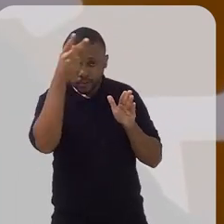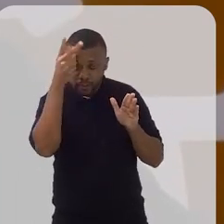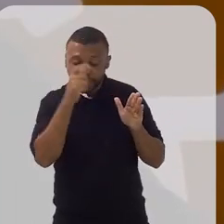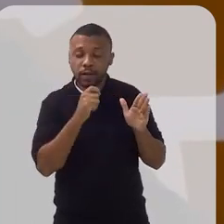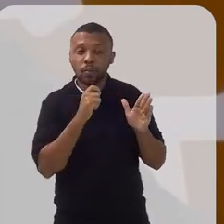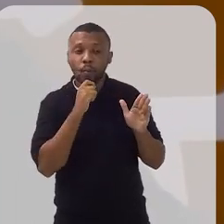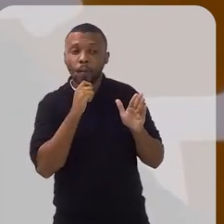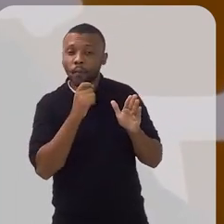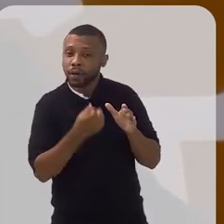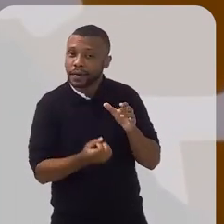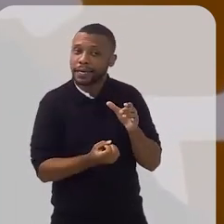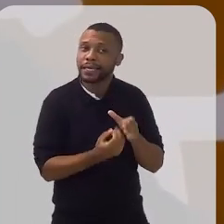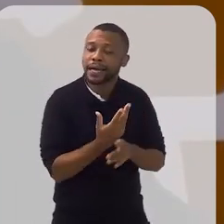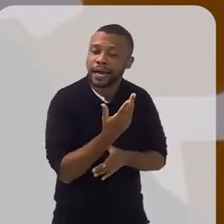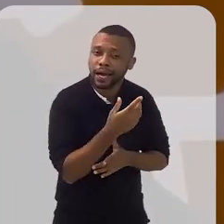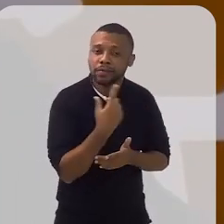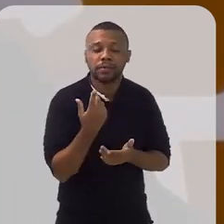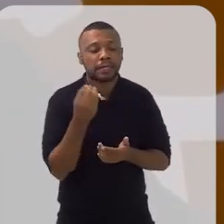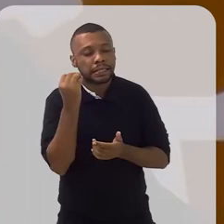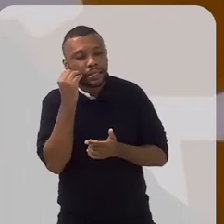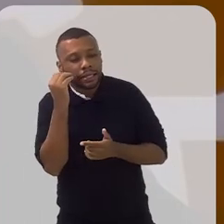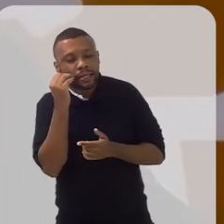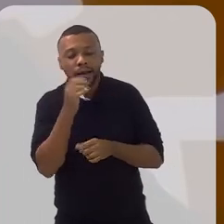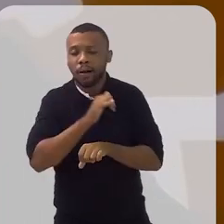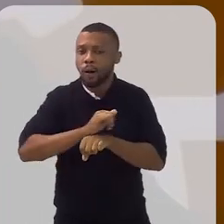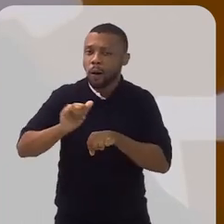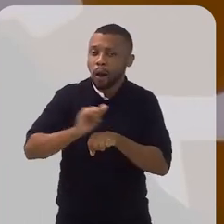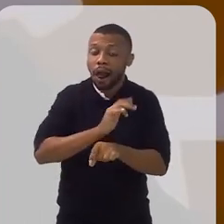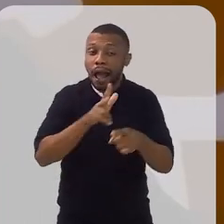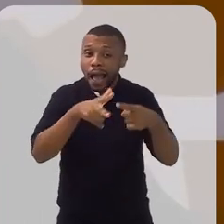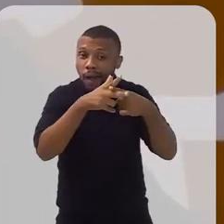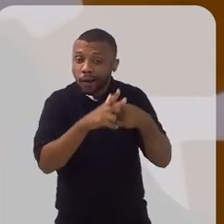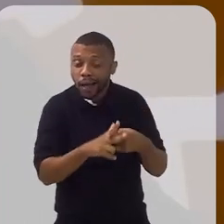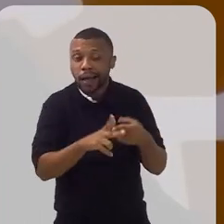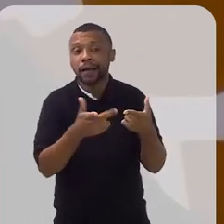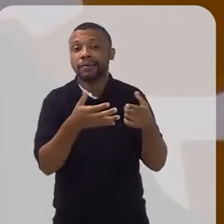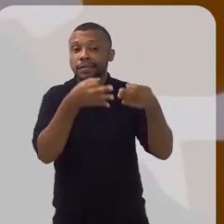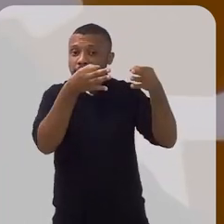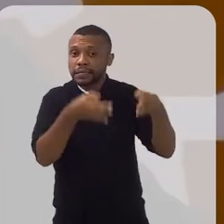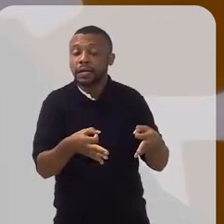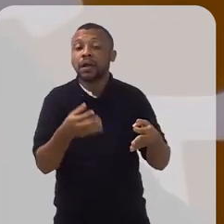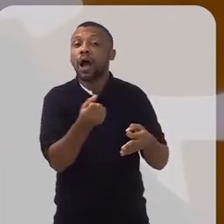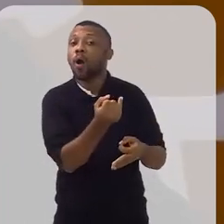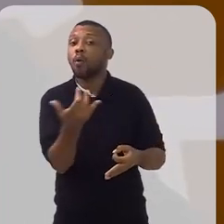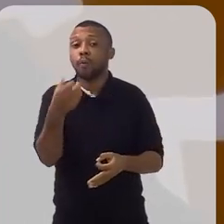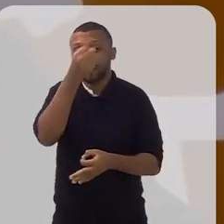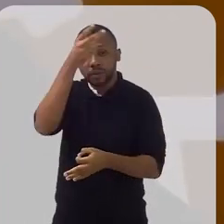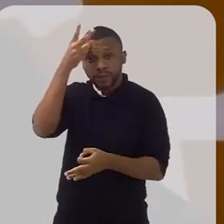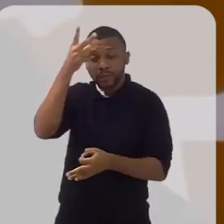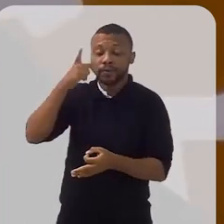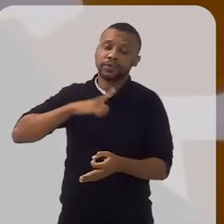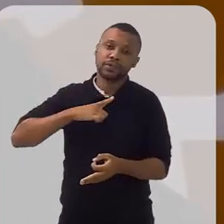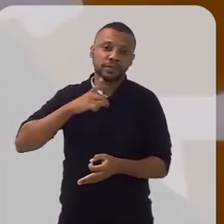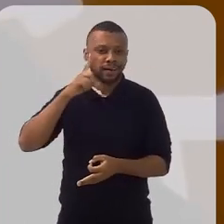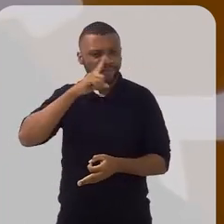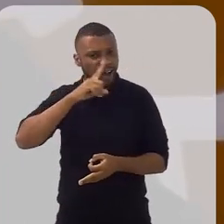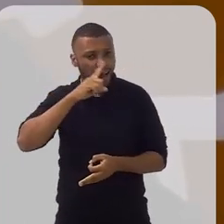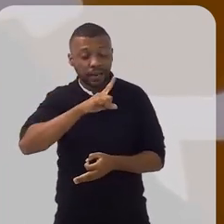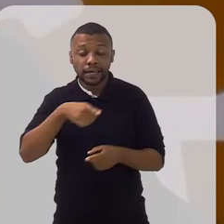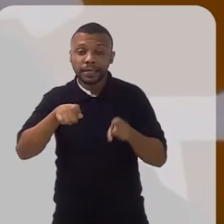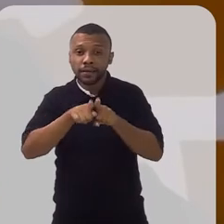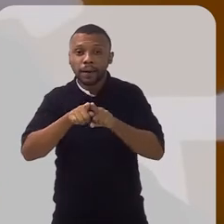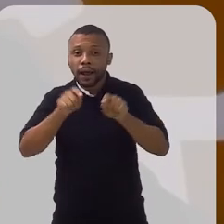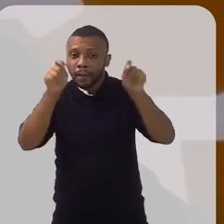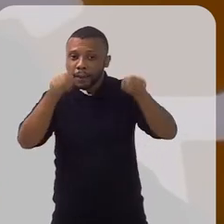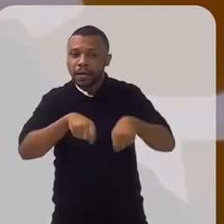criado, regularizar os fundos que tinham algum tipo de irregularidade e capacitar